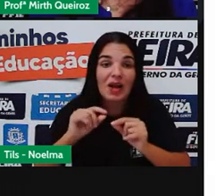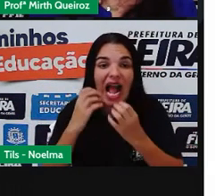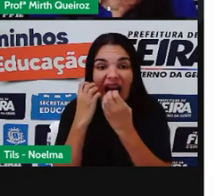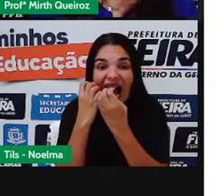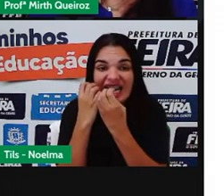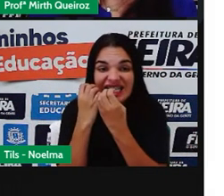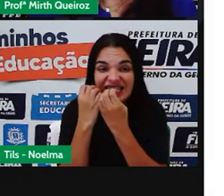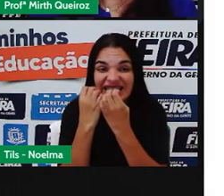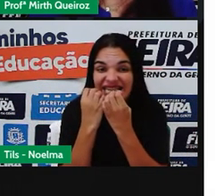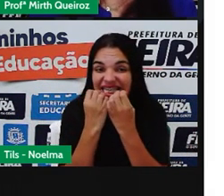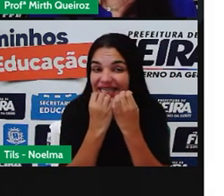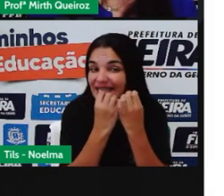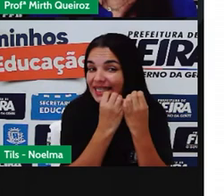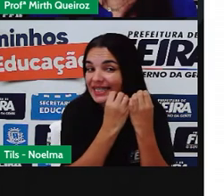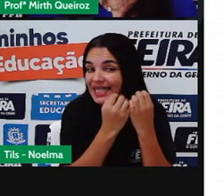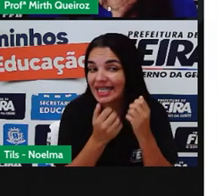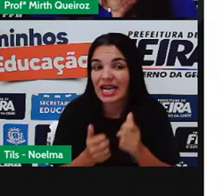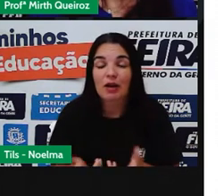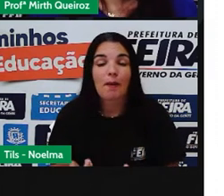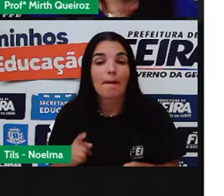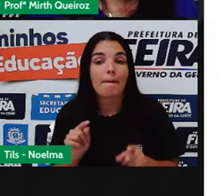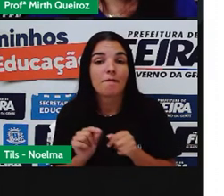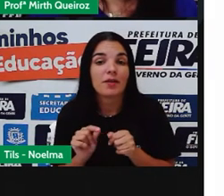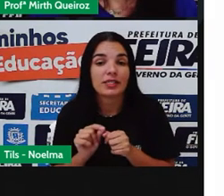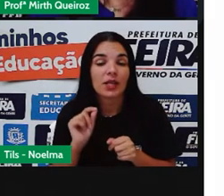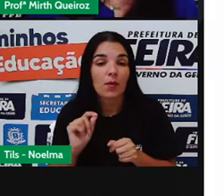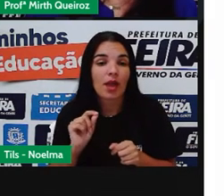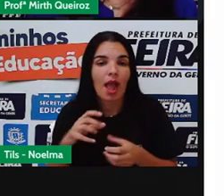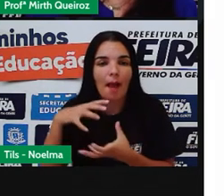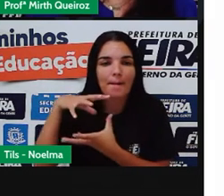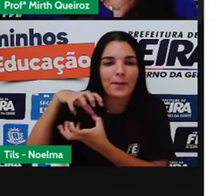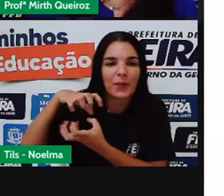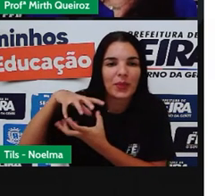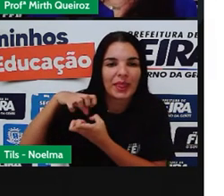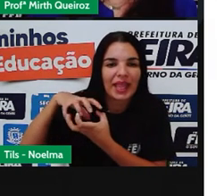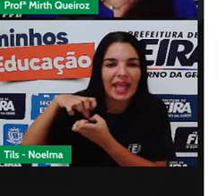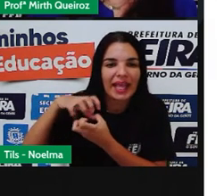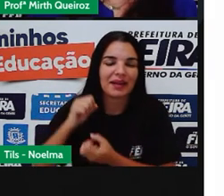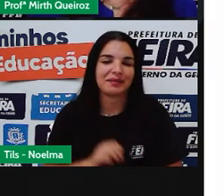Elas faziam aí uma boneca